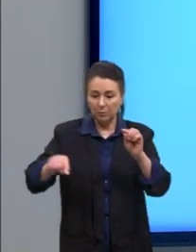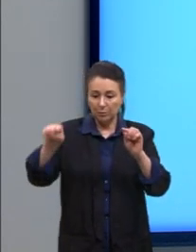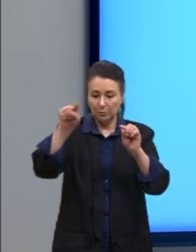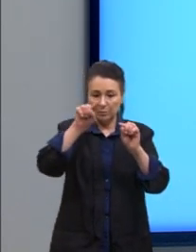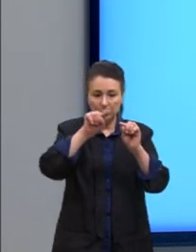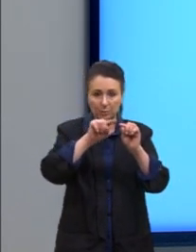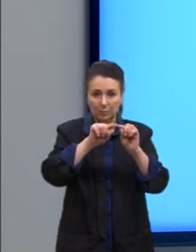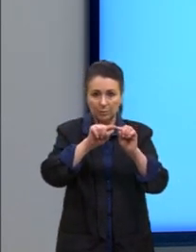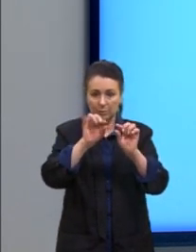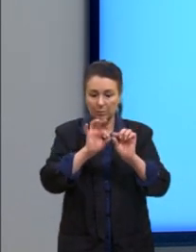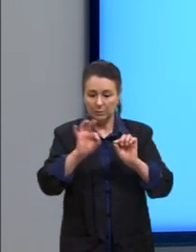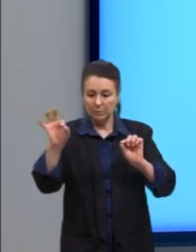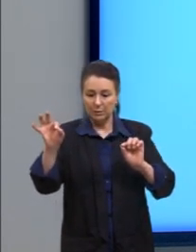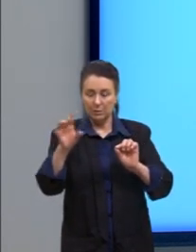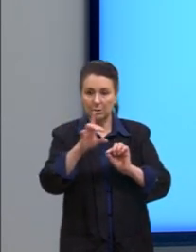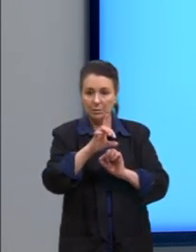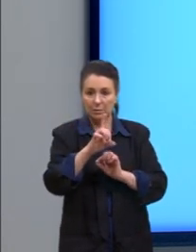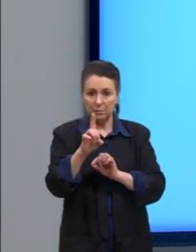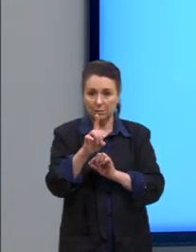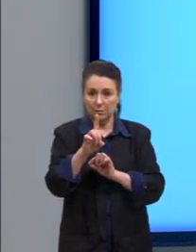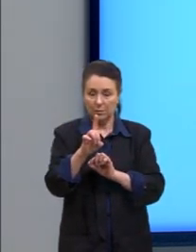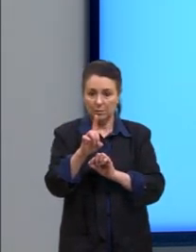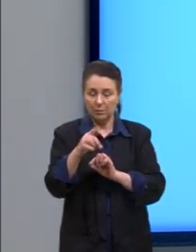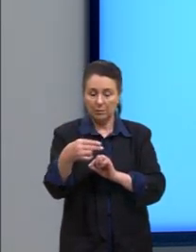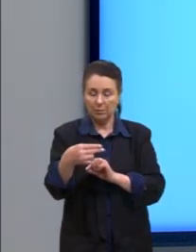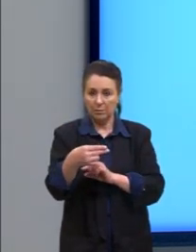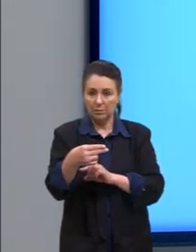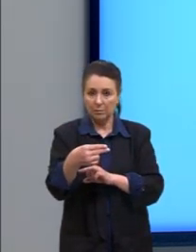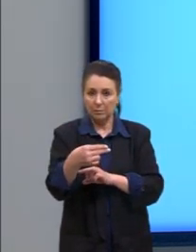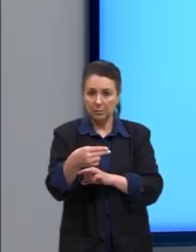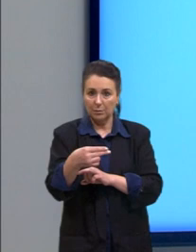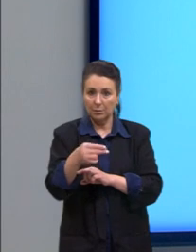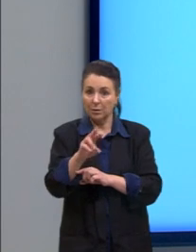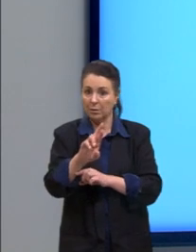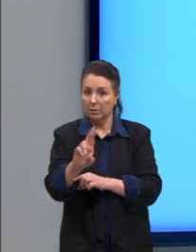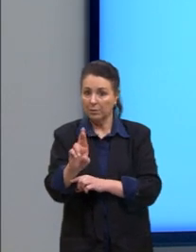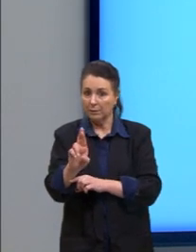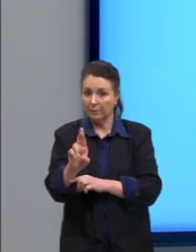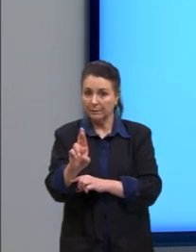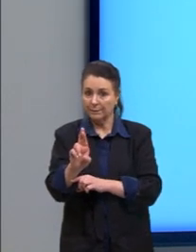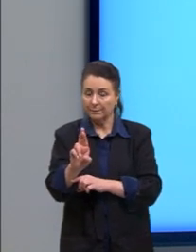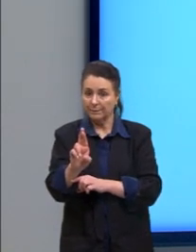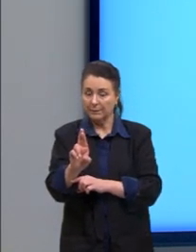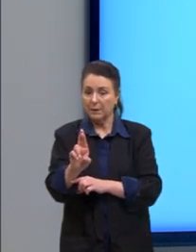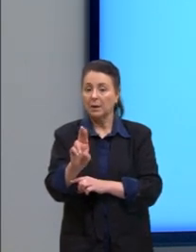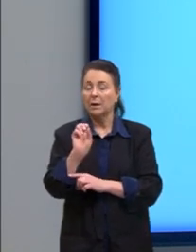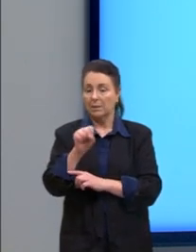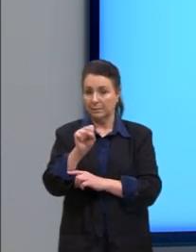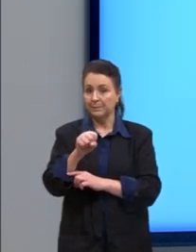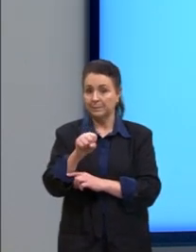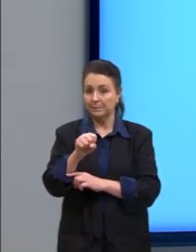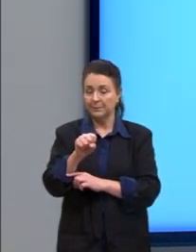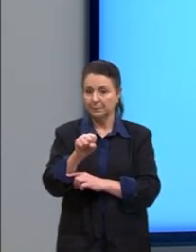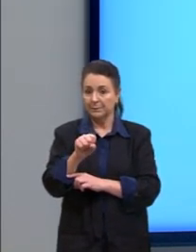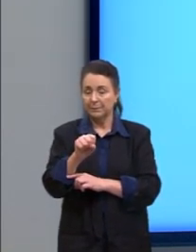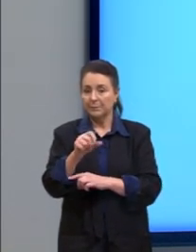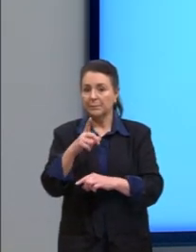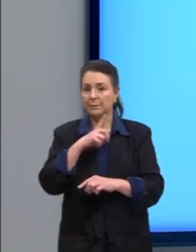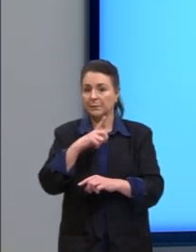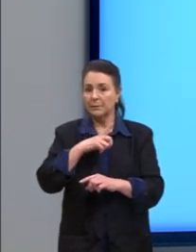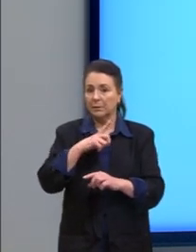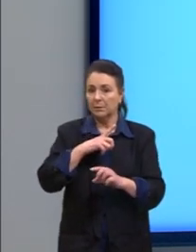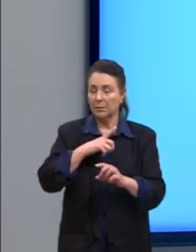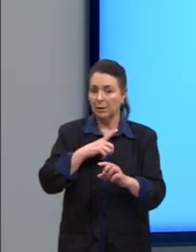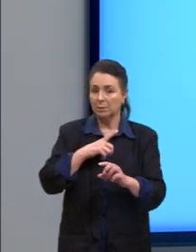distância, o D, vai ser igual ao R. Aí, sim, né, quando nós temos um